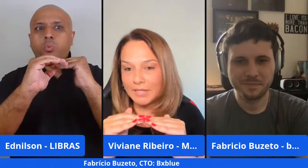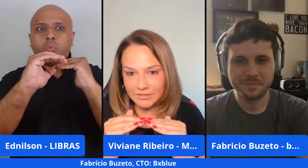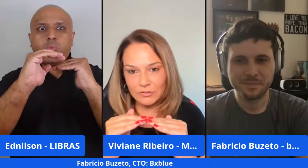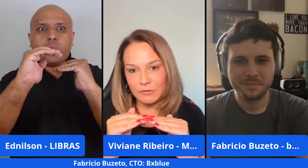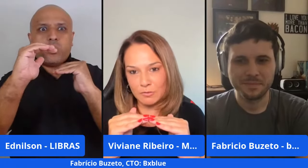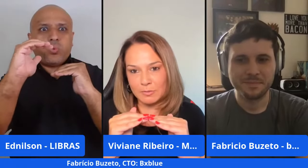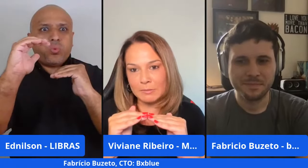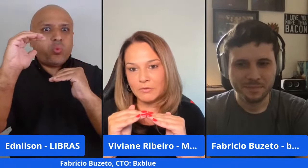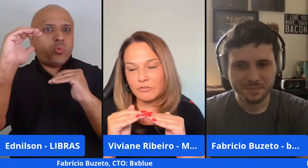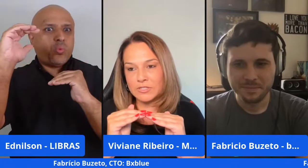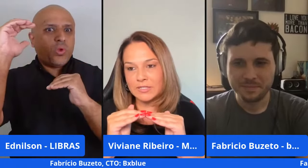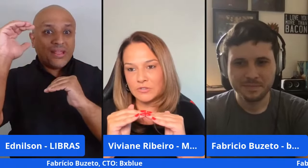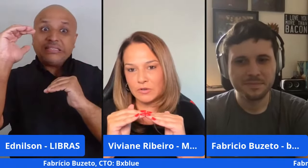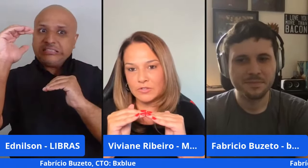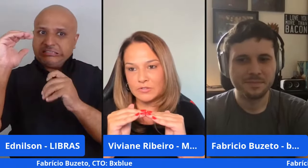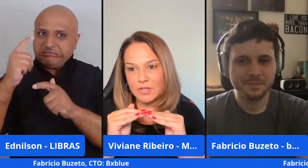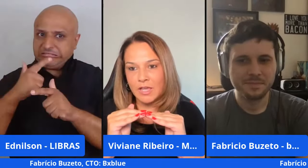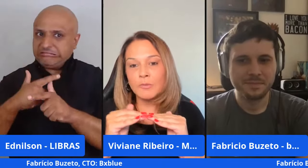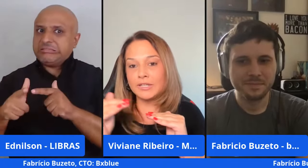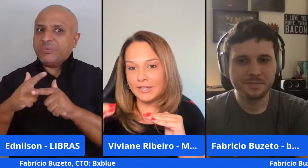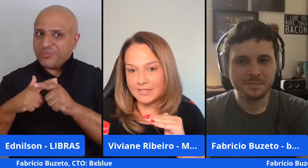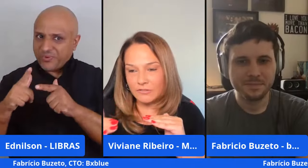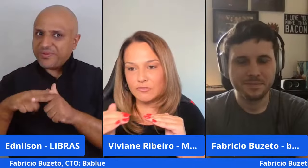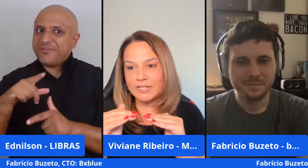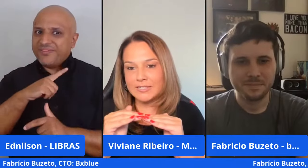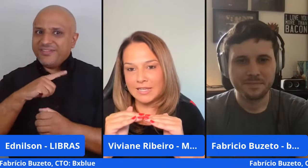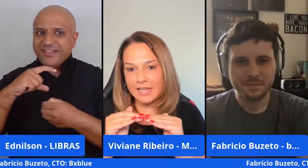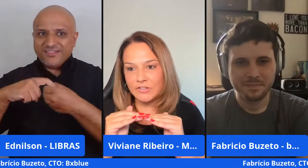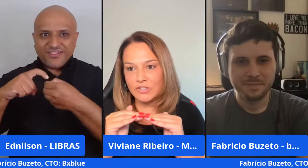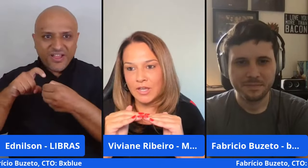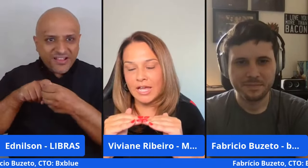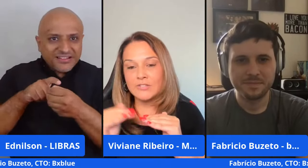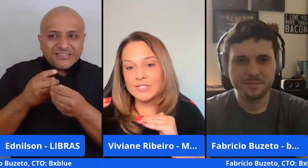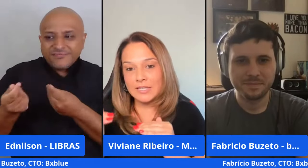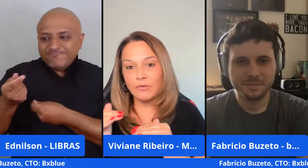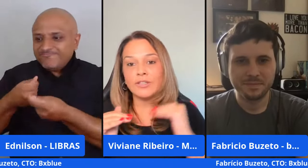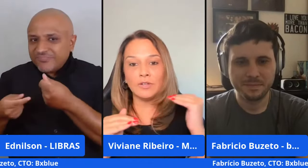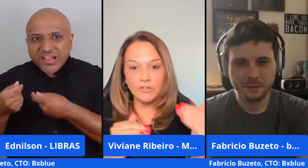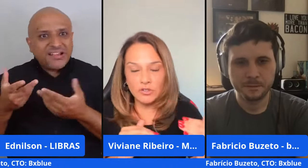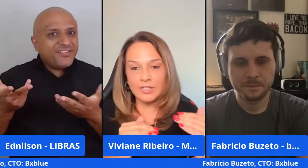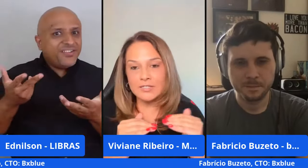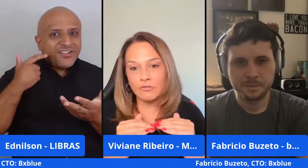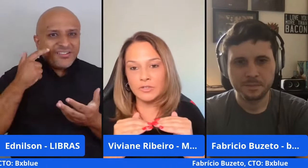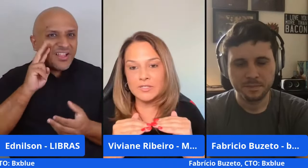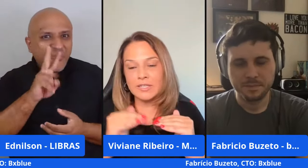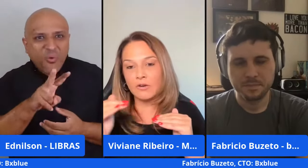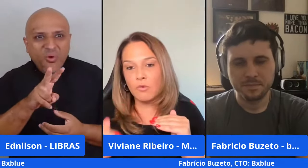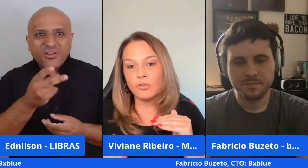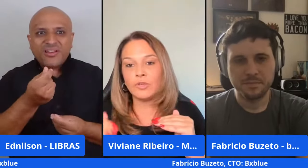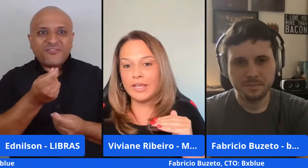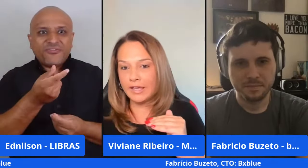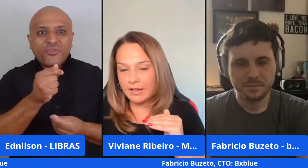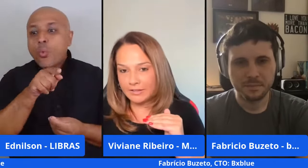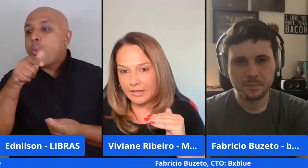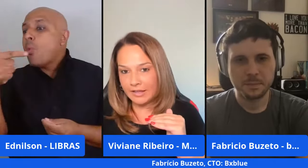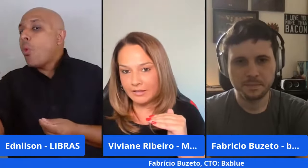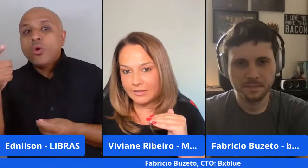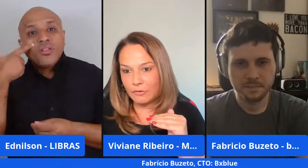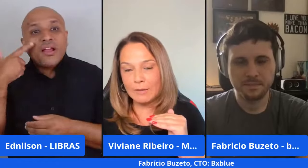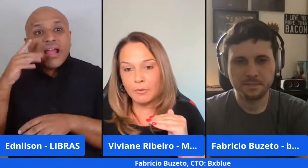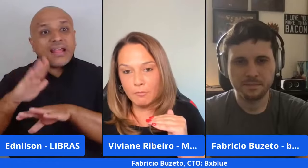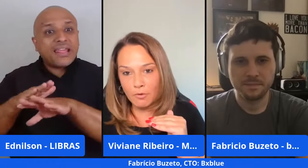muito também se torna um problema quando você tem sócios porque tem questão de mindset às vezes tem um que está olhando só a questão financeira o outro quer